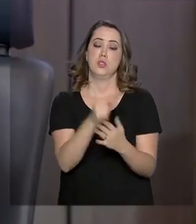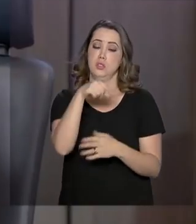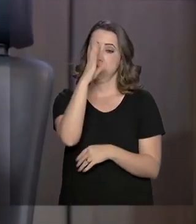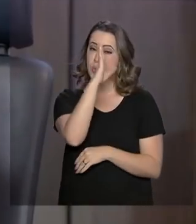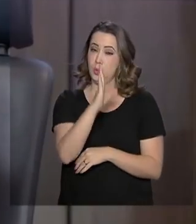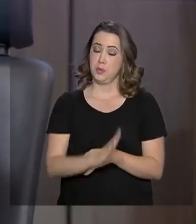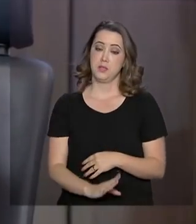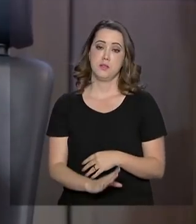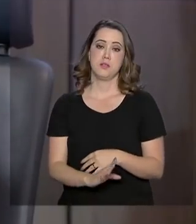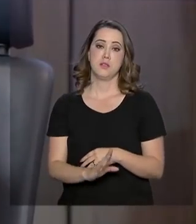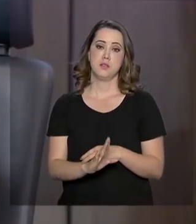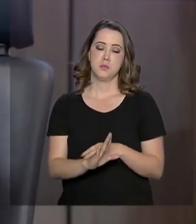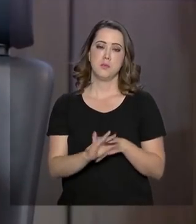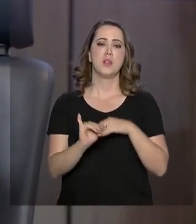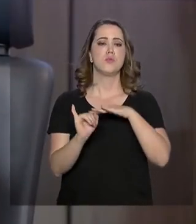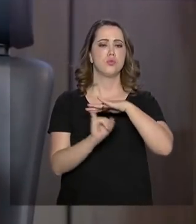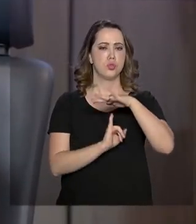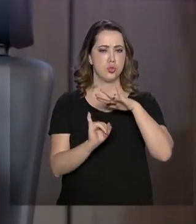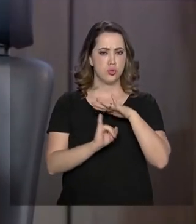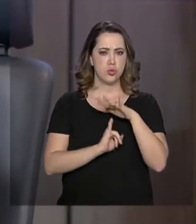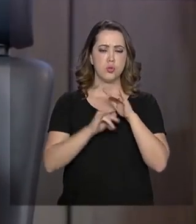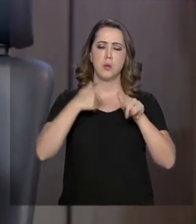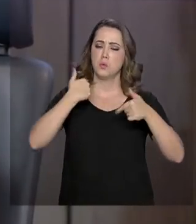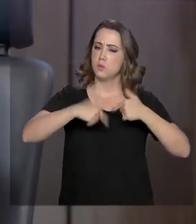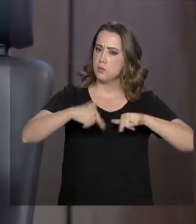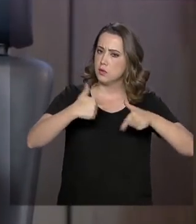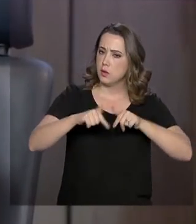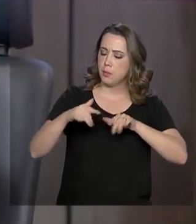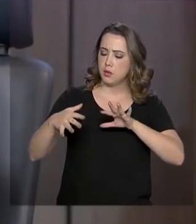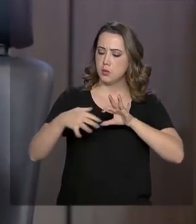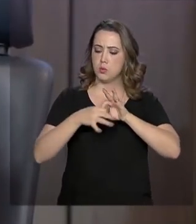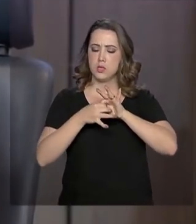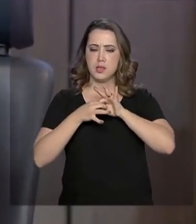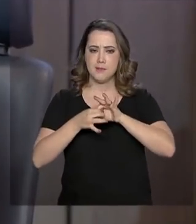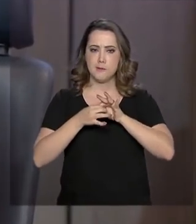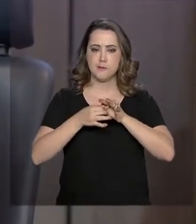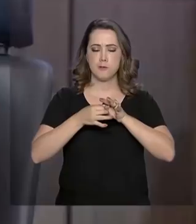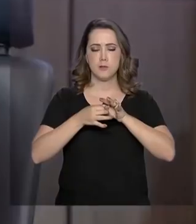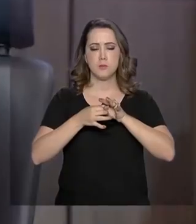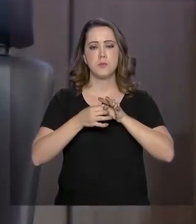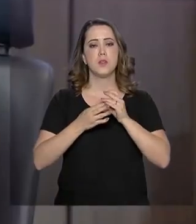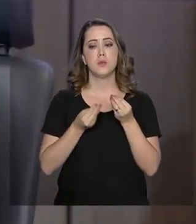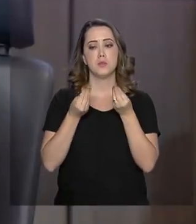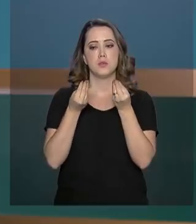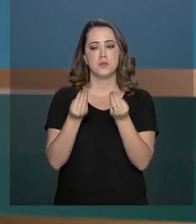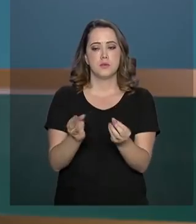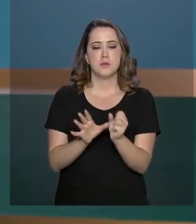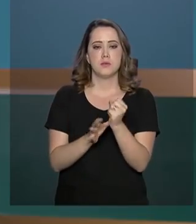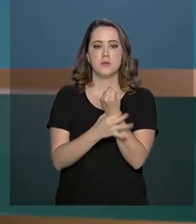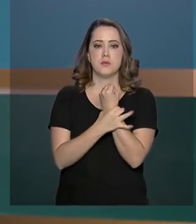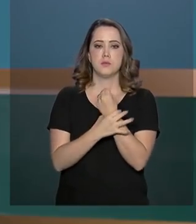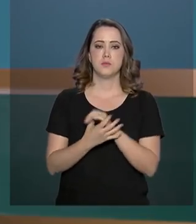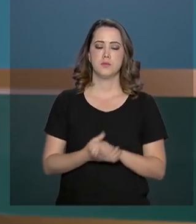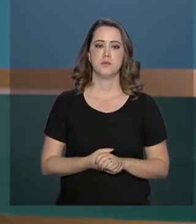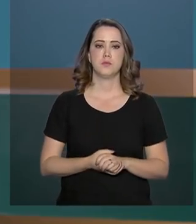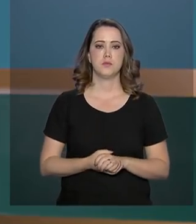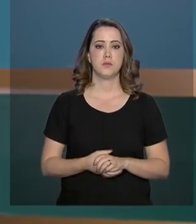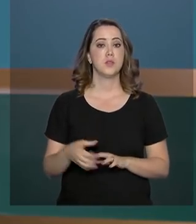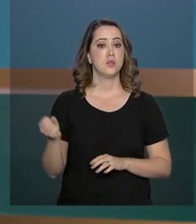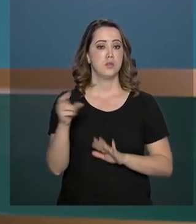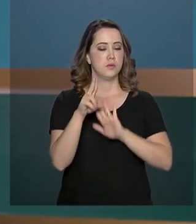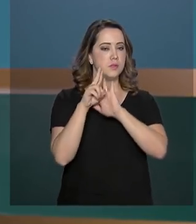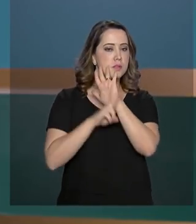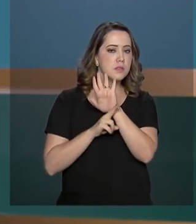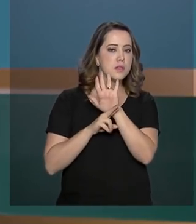Brasil as instituições estão trabalhando em harmonia para trazer segurança jurídica. Novas